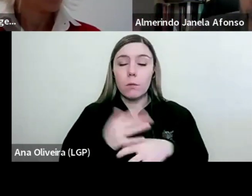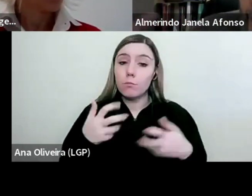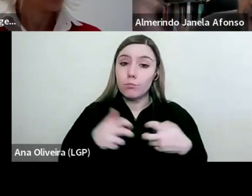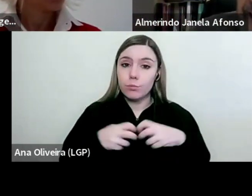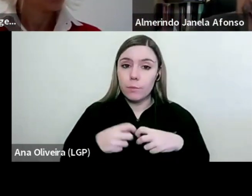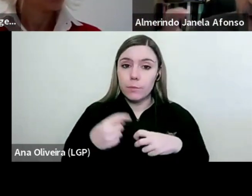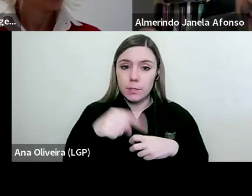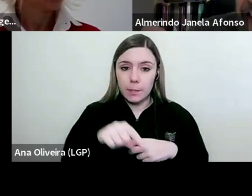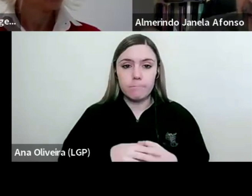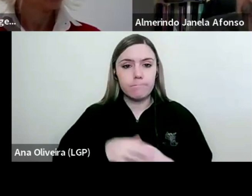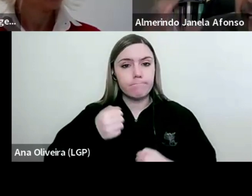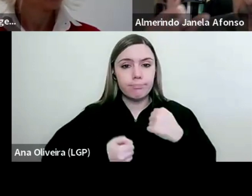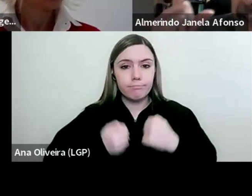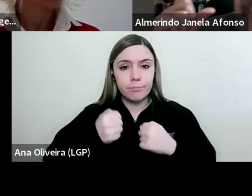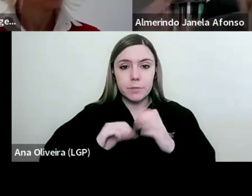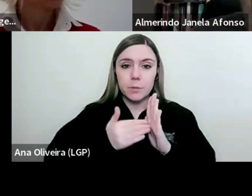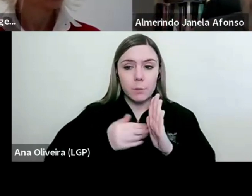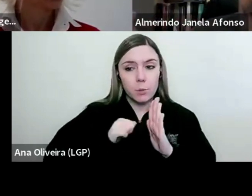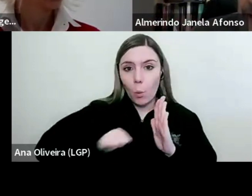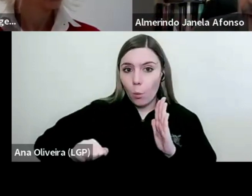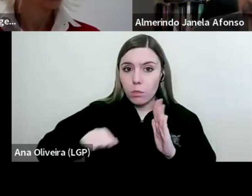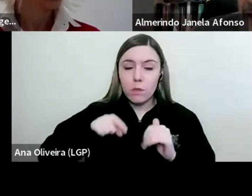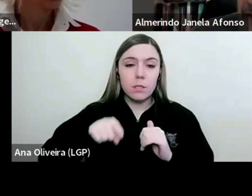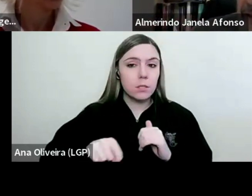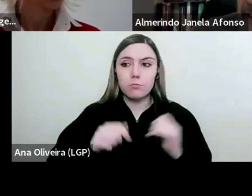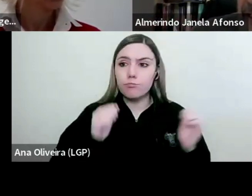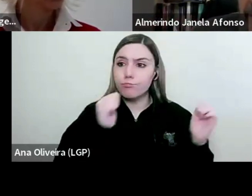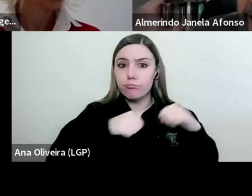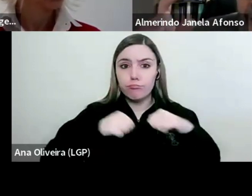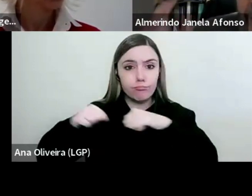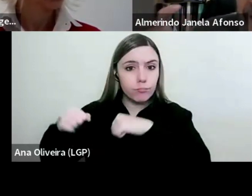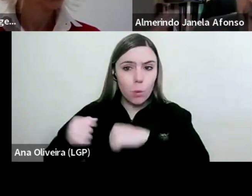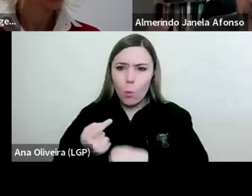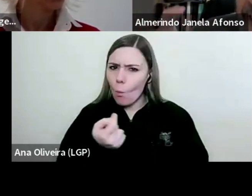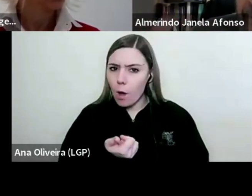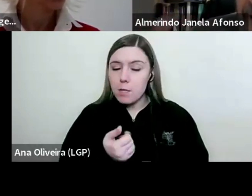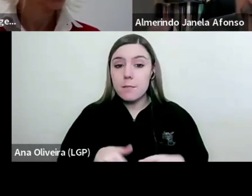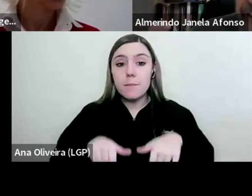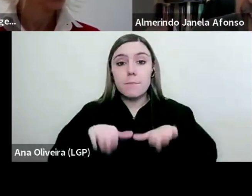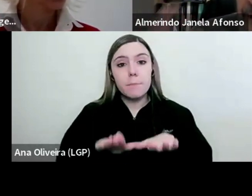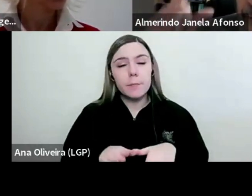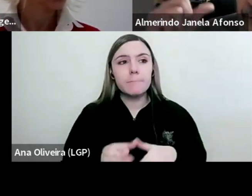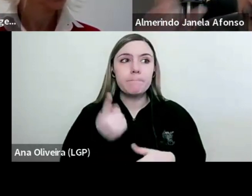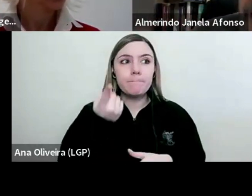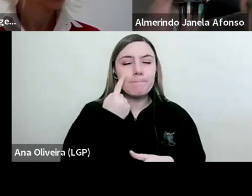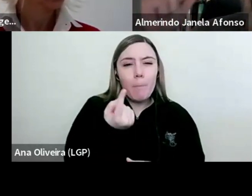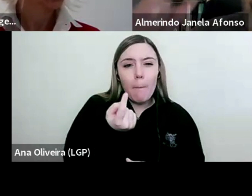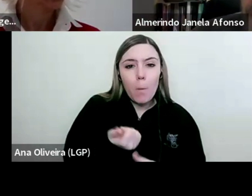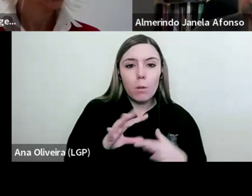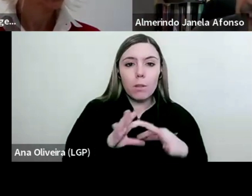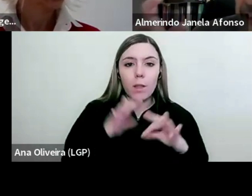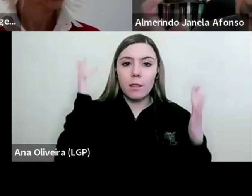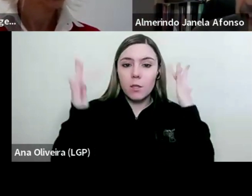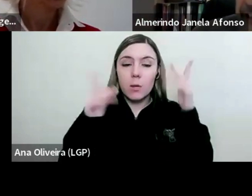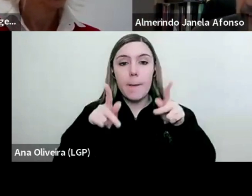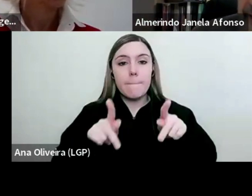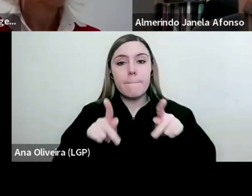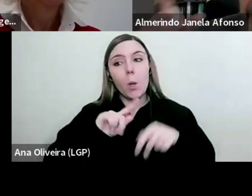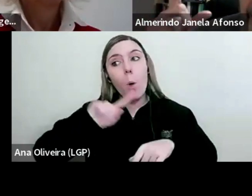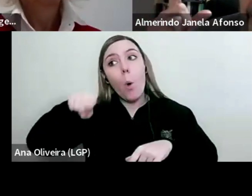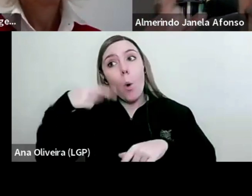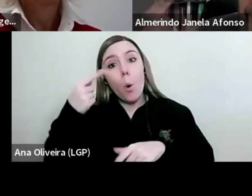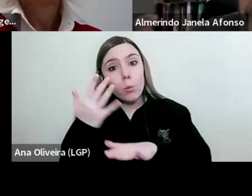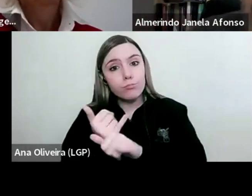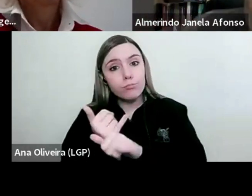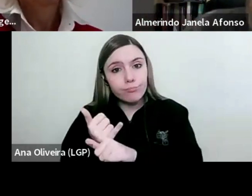A contestação aos exames era praticamente consensual, mas não havia conhecimento suficiente sobre teorias e metodologias alternativas.